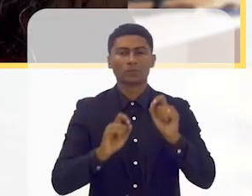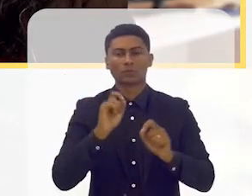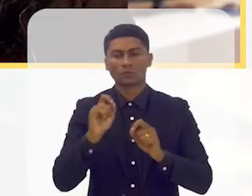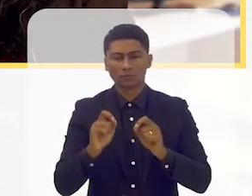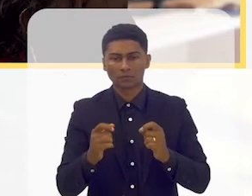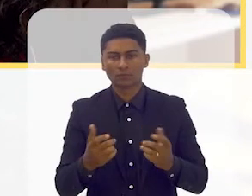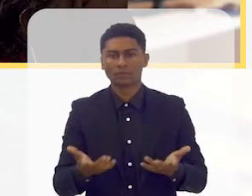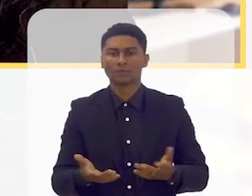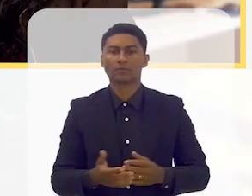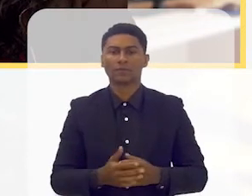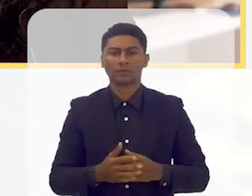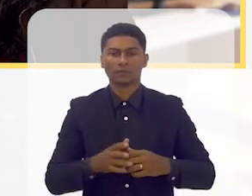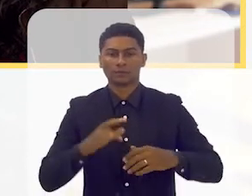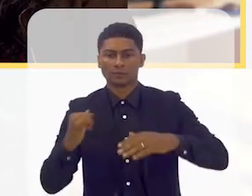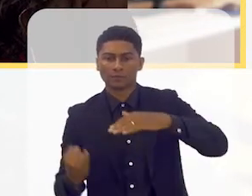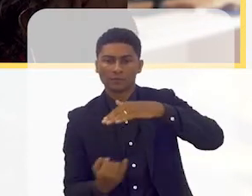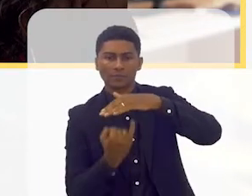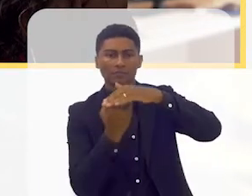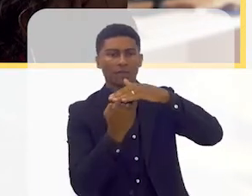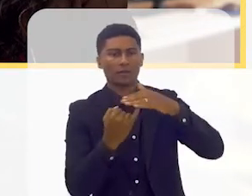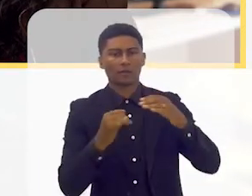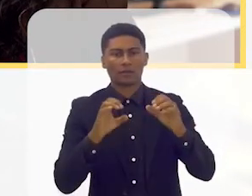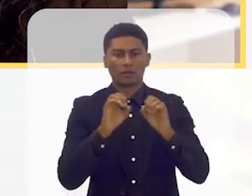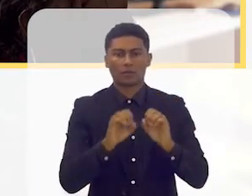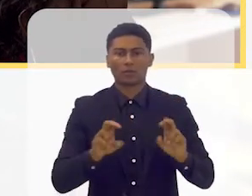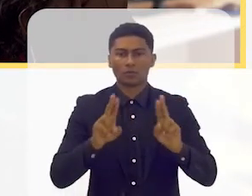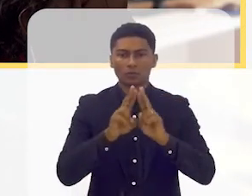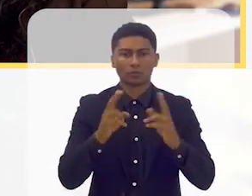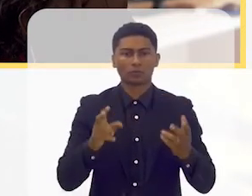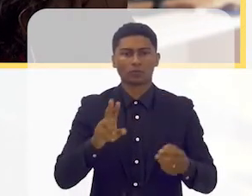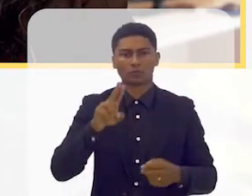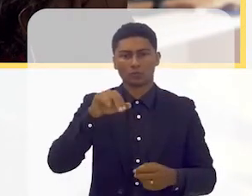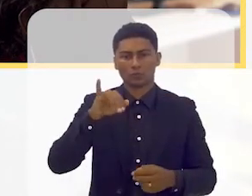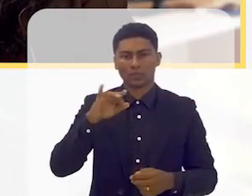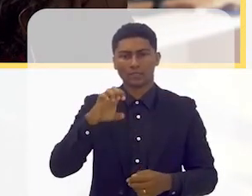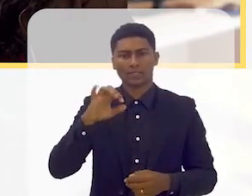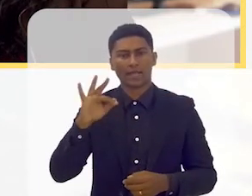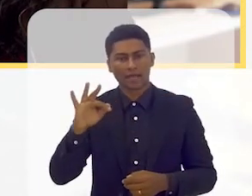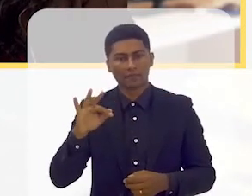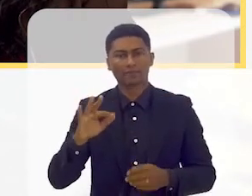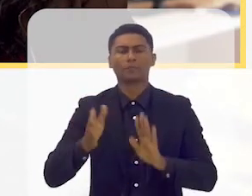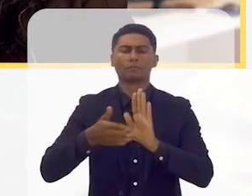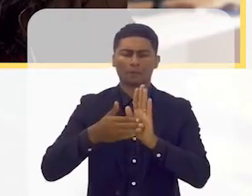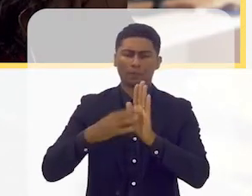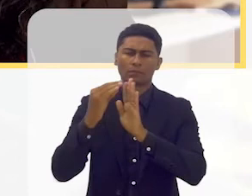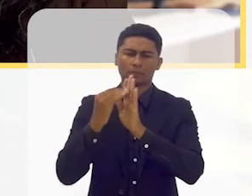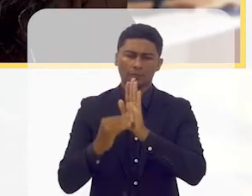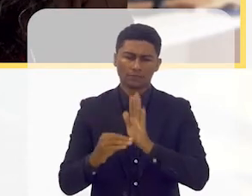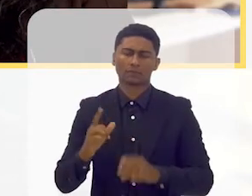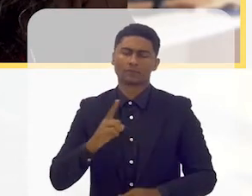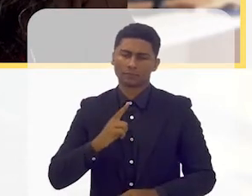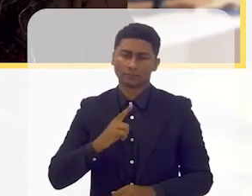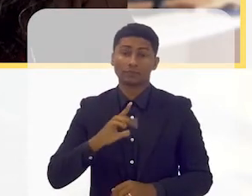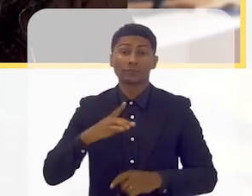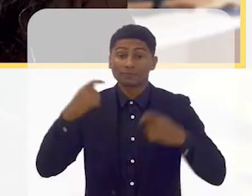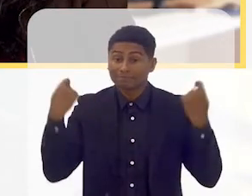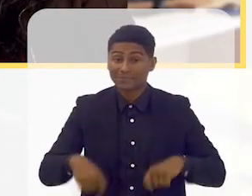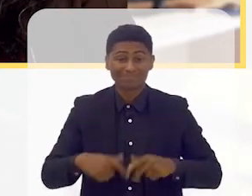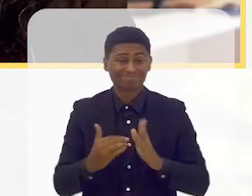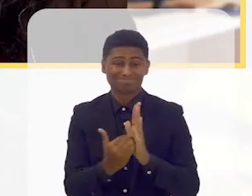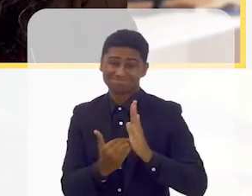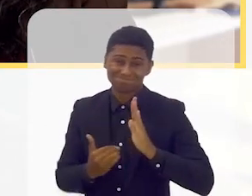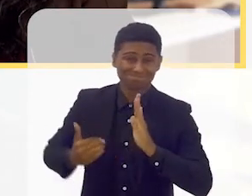grandes entidades como ONU, Unicef, etc., isto já está na pauta, mas tem que ser